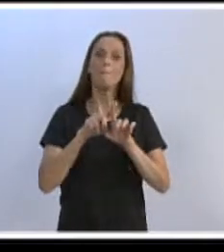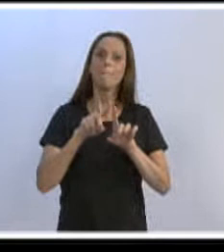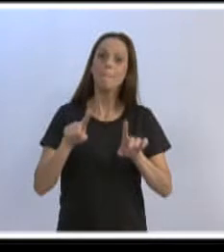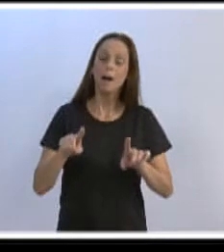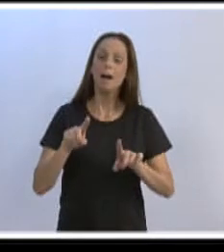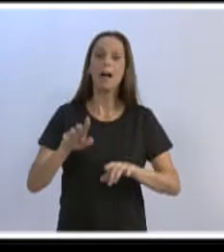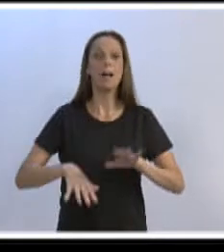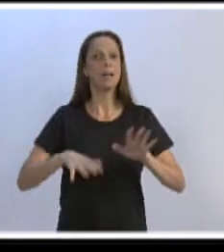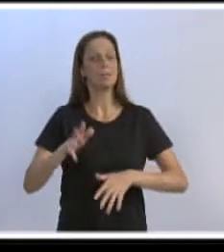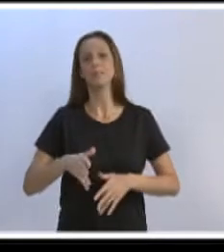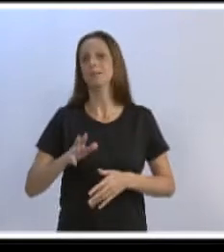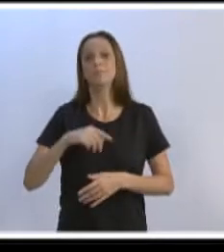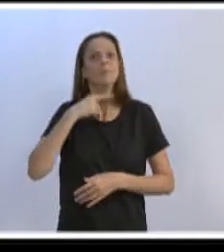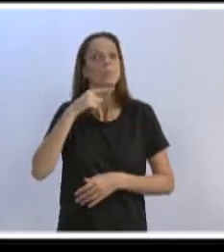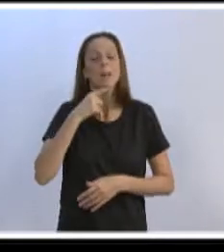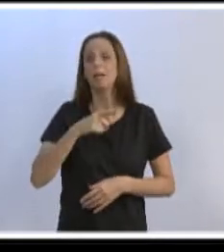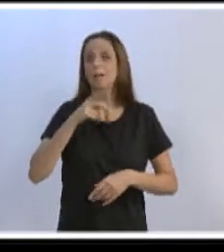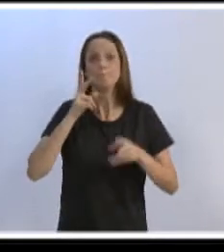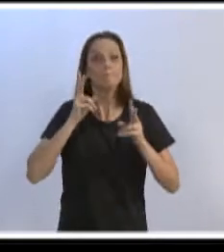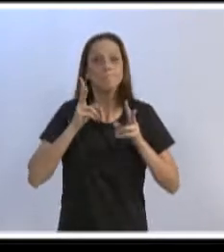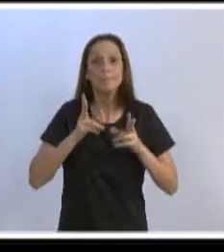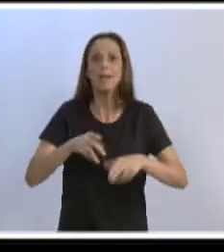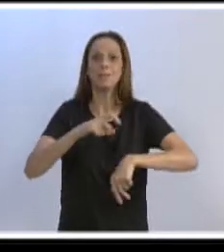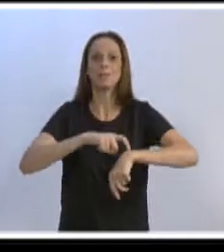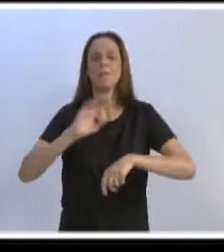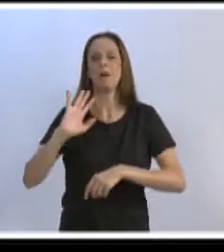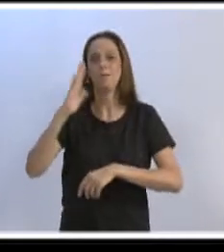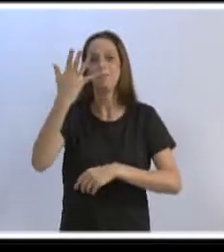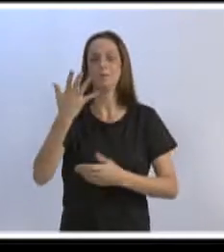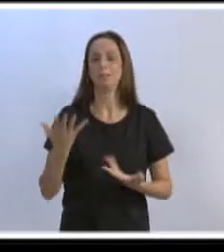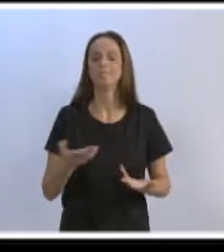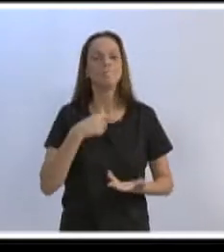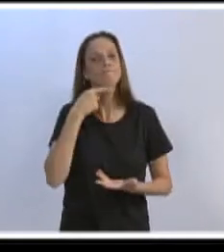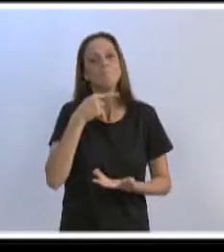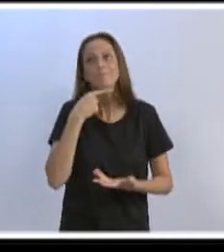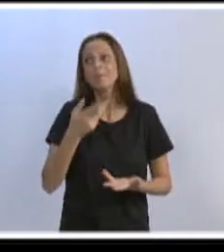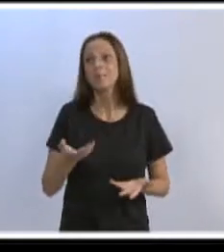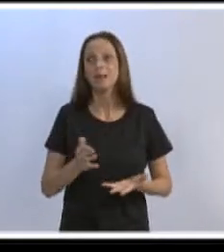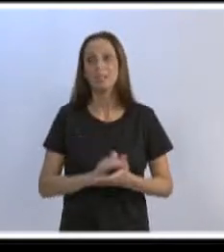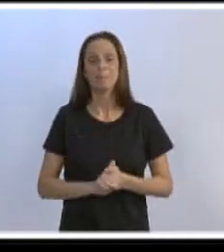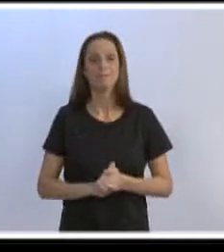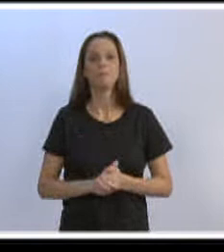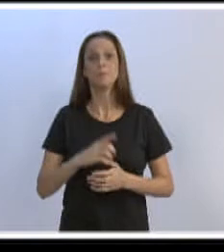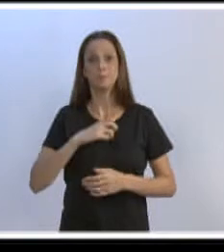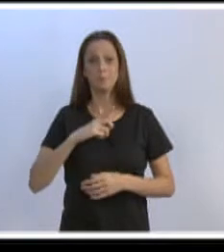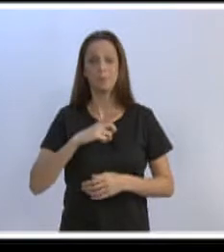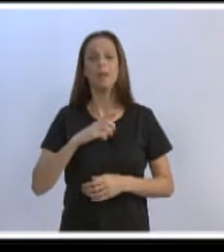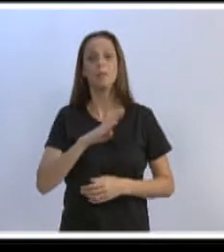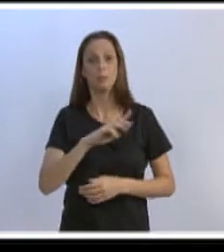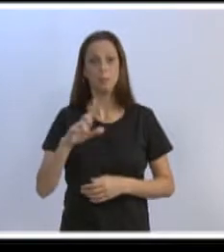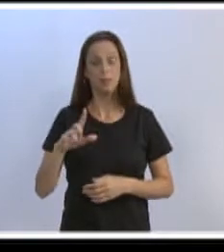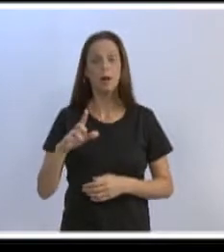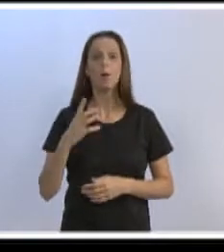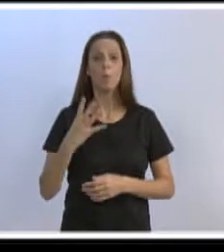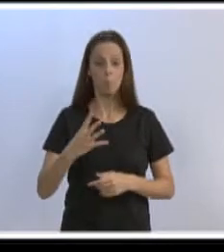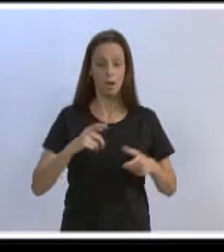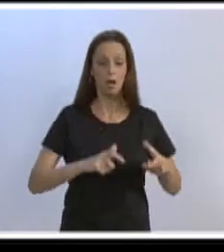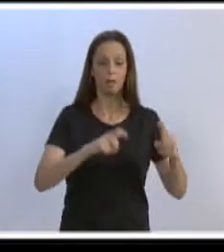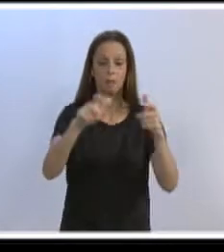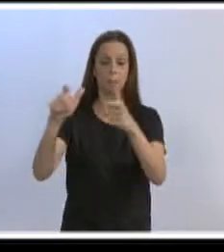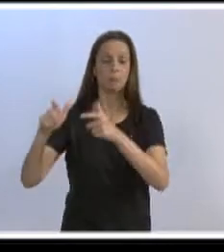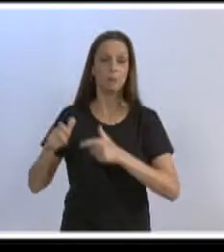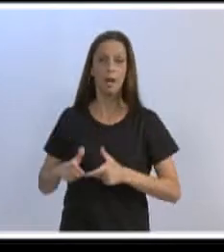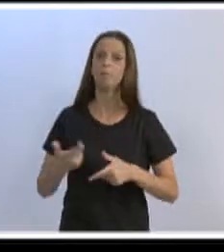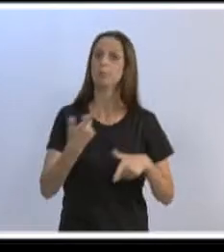acontece no mesmo tempo. Eu concordo que nós temos problemas em todos os quatro cantos das cidades. E